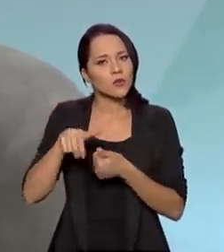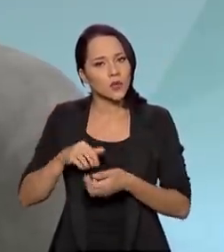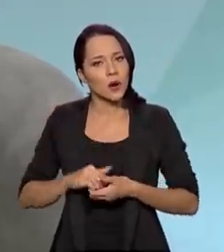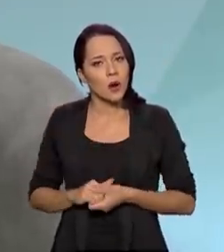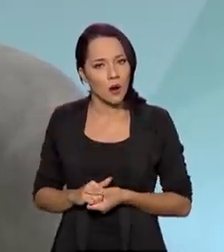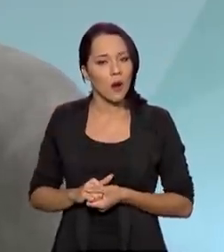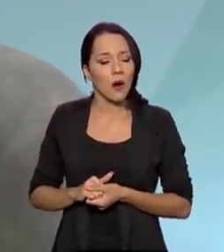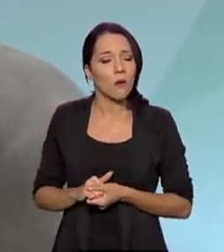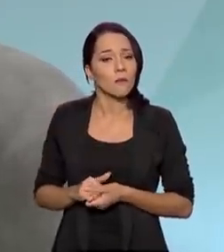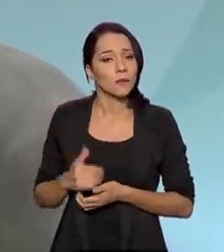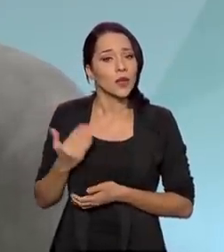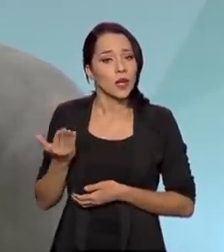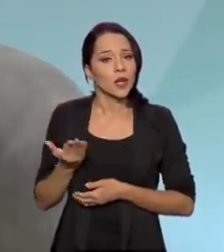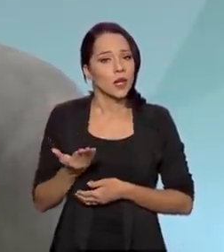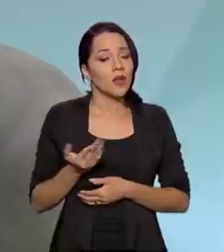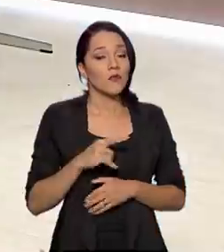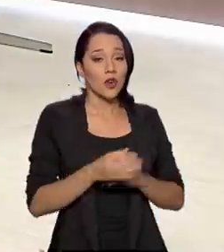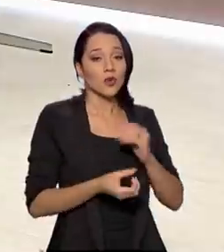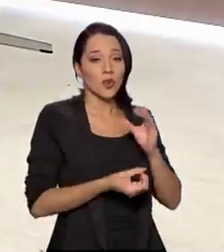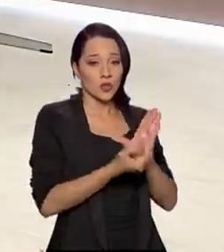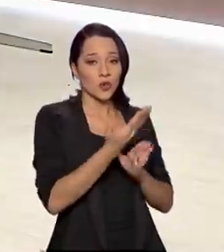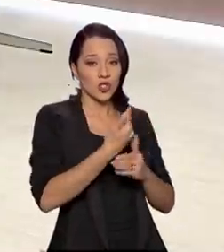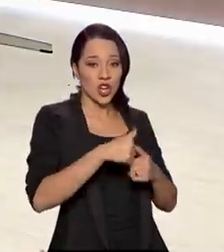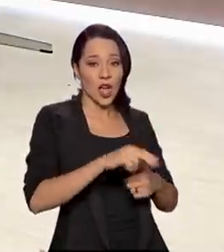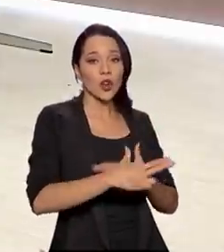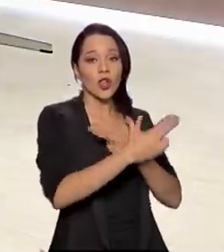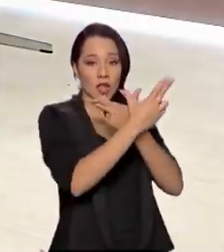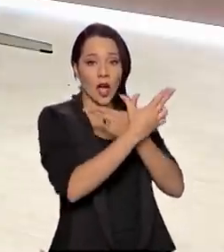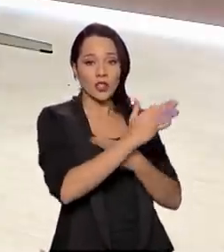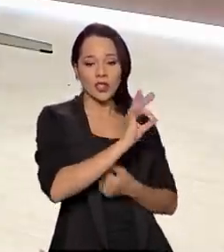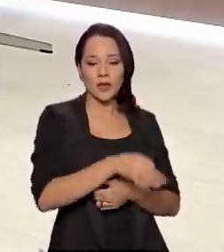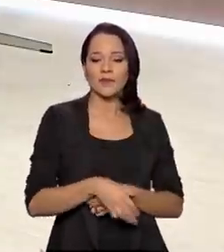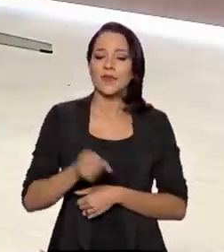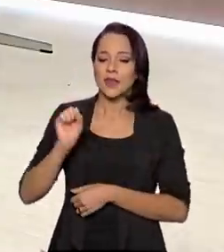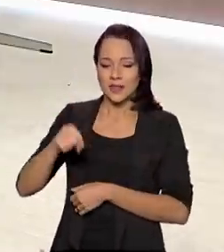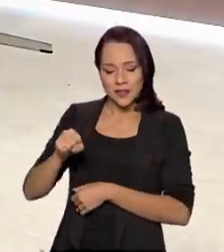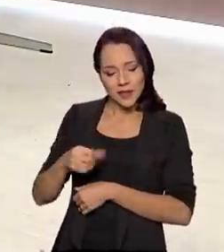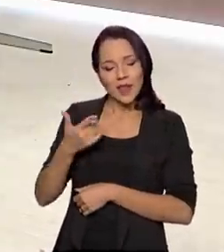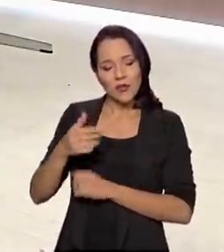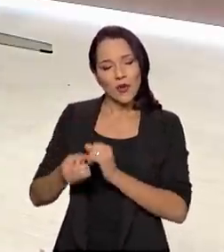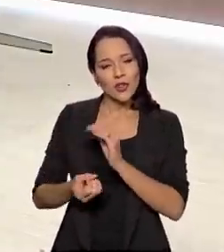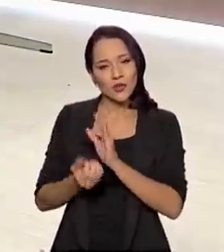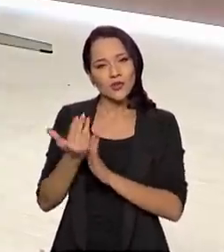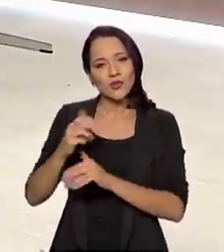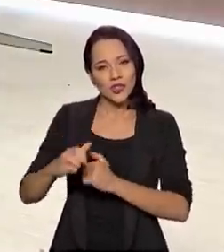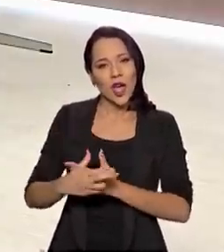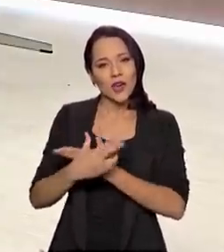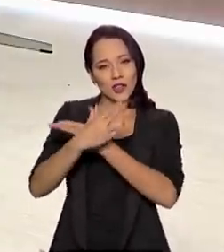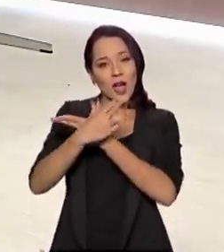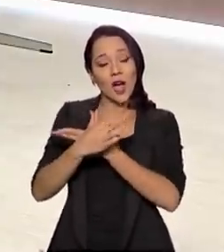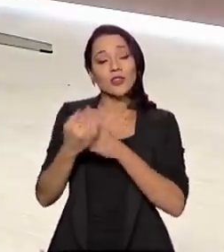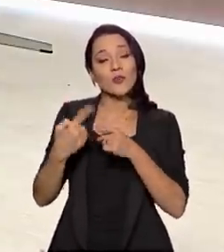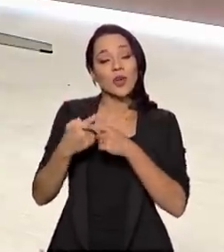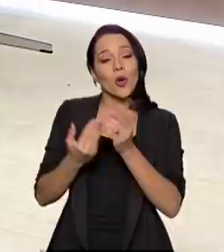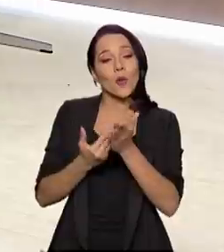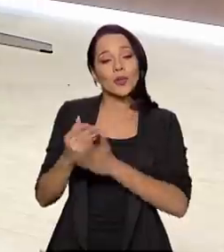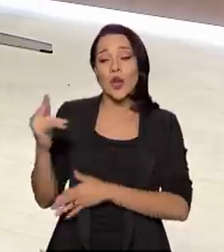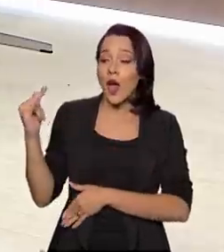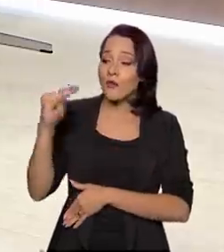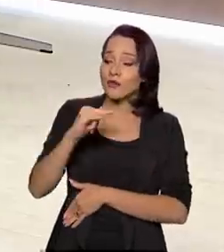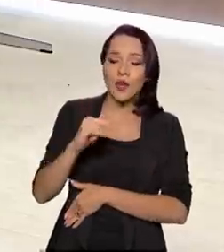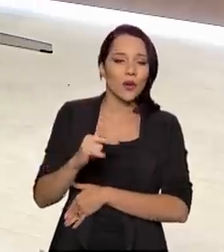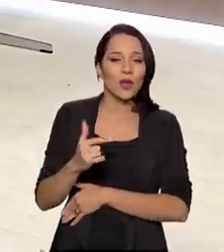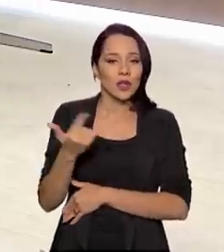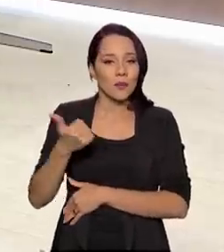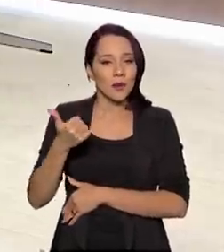e foi fundamental... Quando surge a aeronáutica, a terceira força... Por força do aparecimento do avião na Primeira Guerra